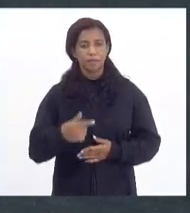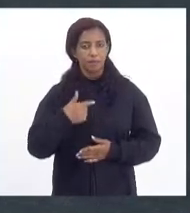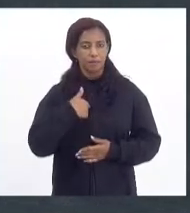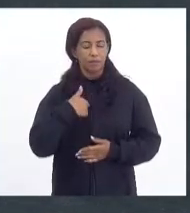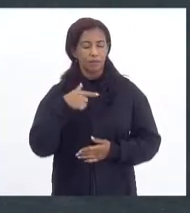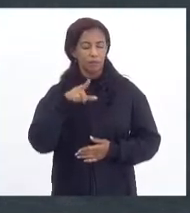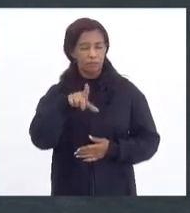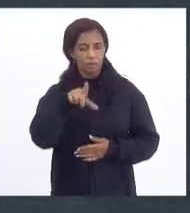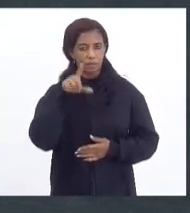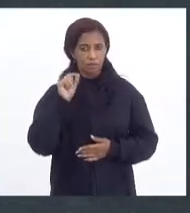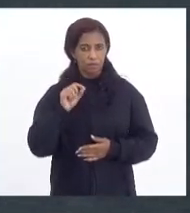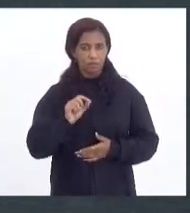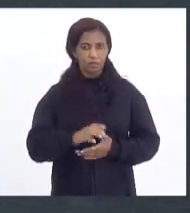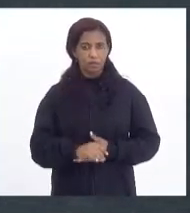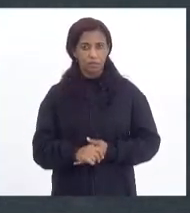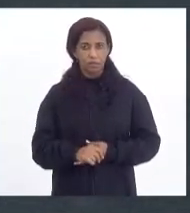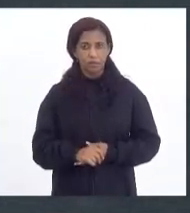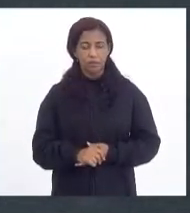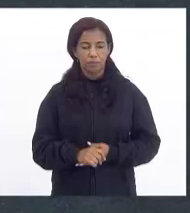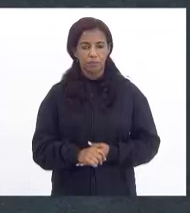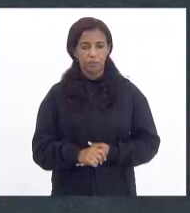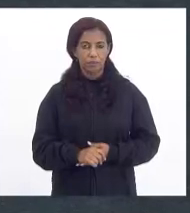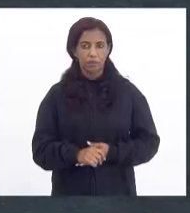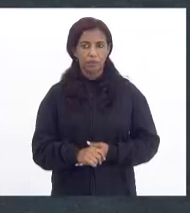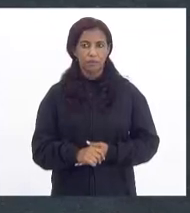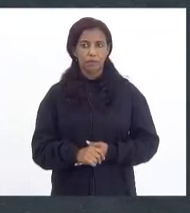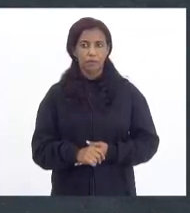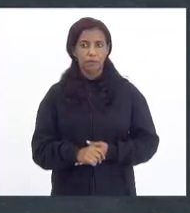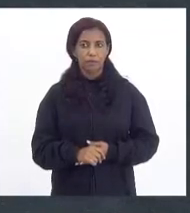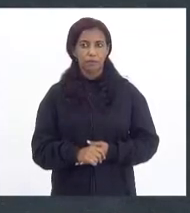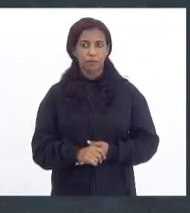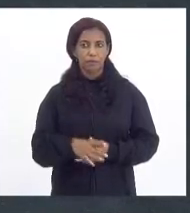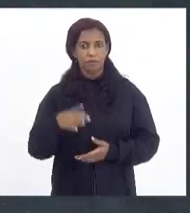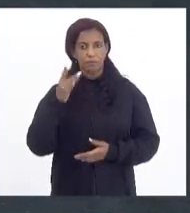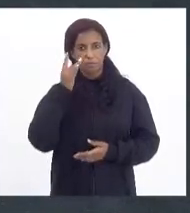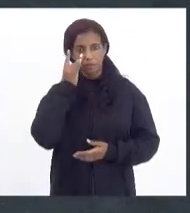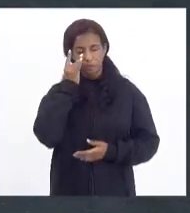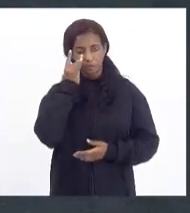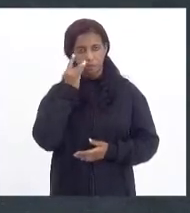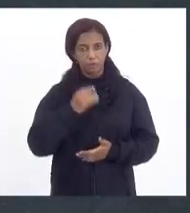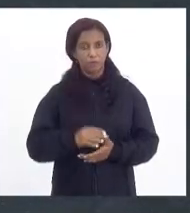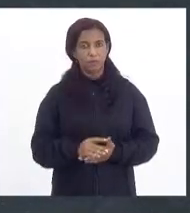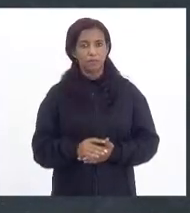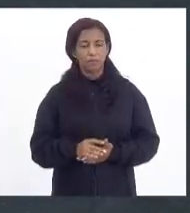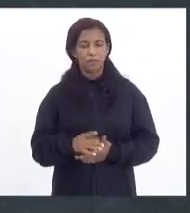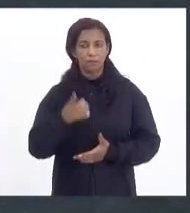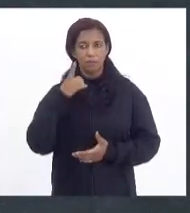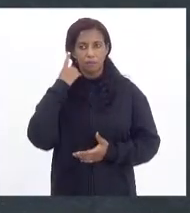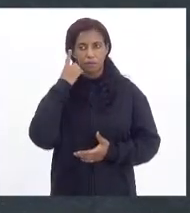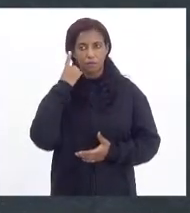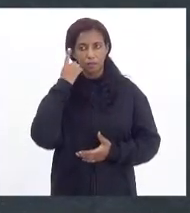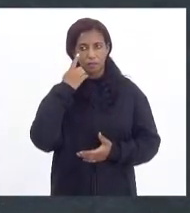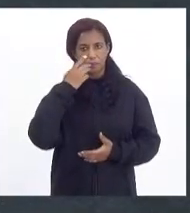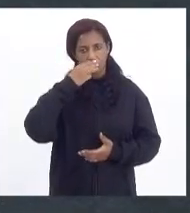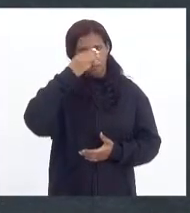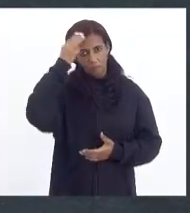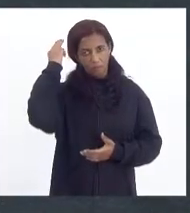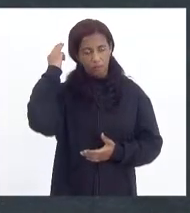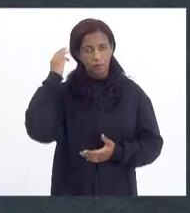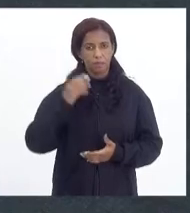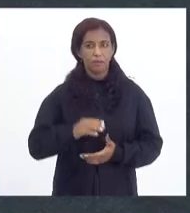solicitar a presença do deputado Márcio